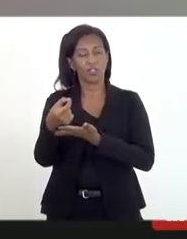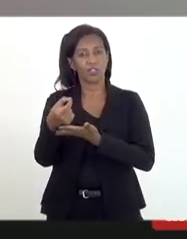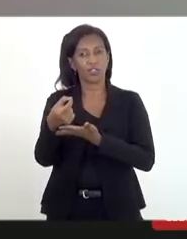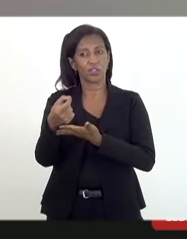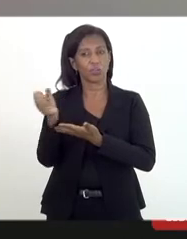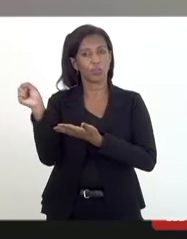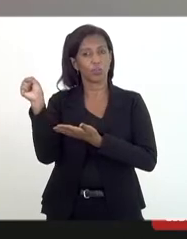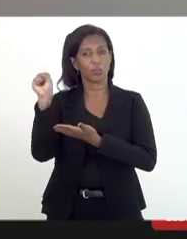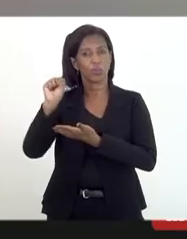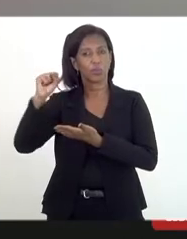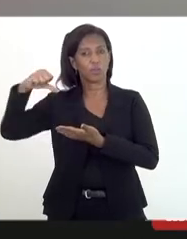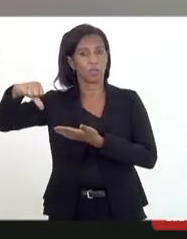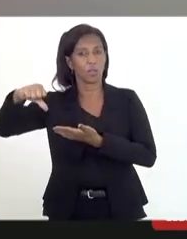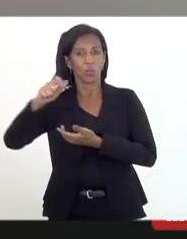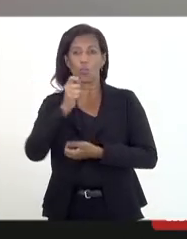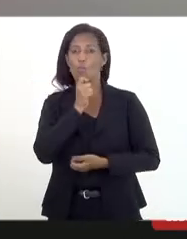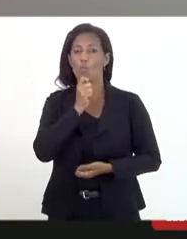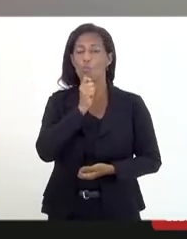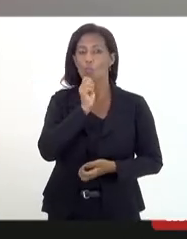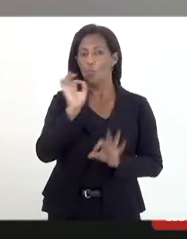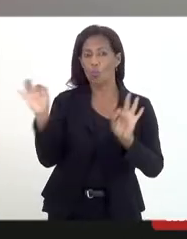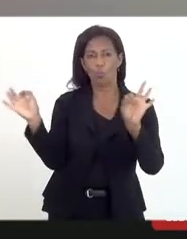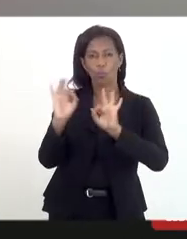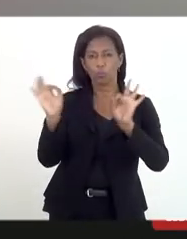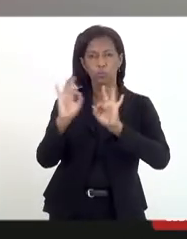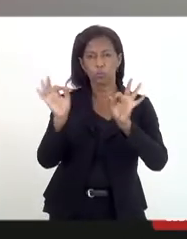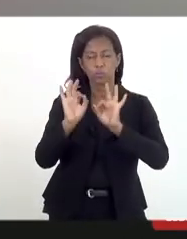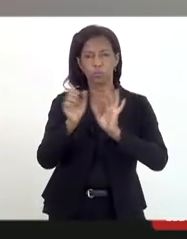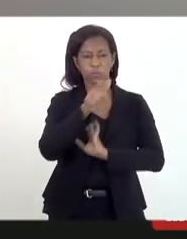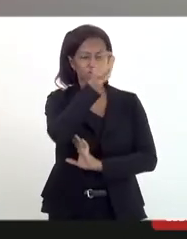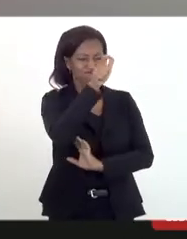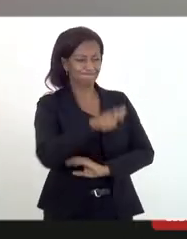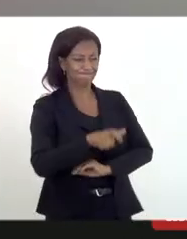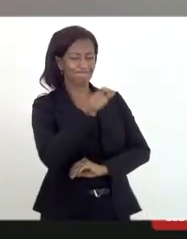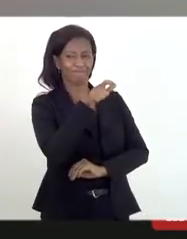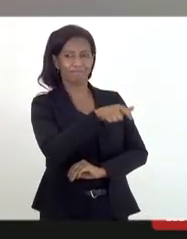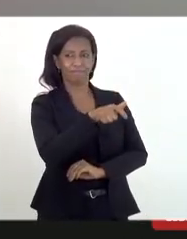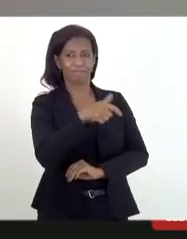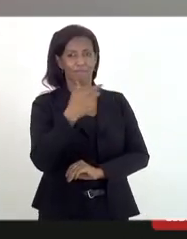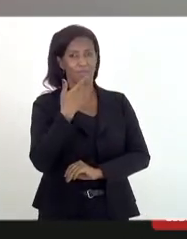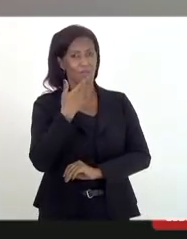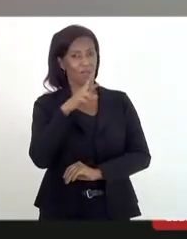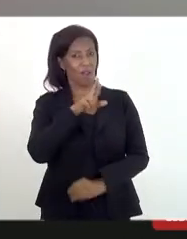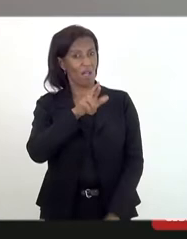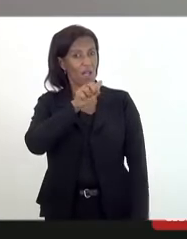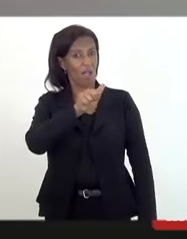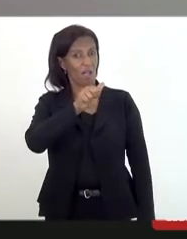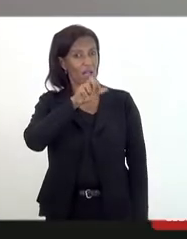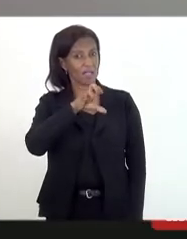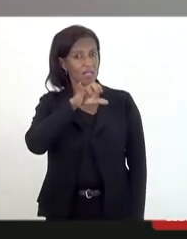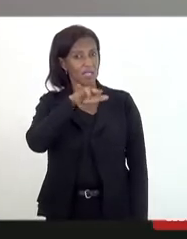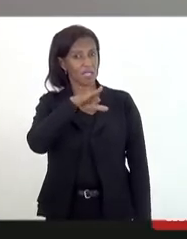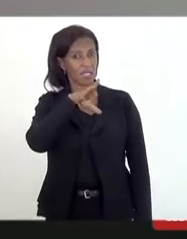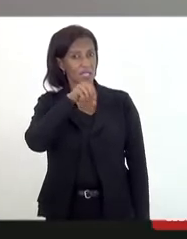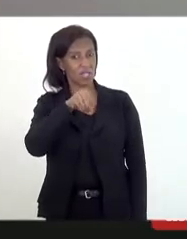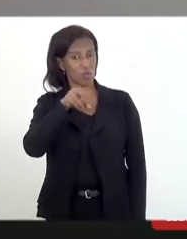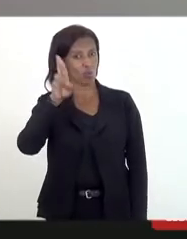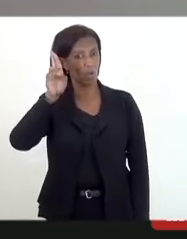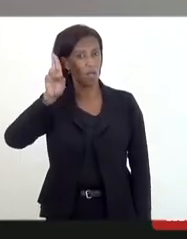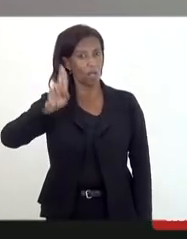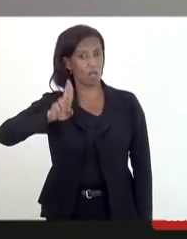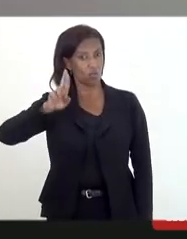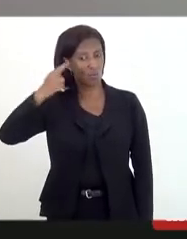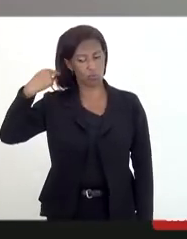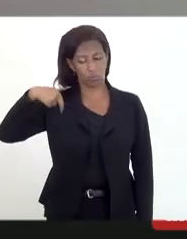que de início não previa a figura do, eu chamo de racismo religioso, sim, foi uma